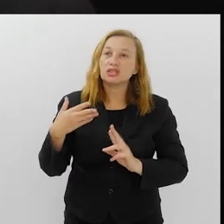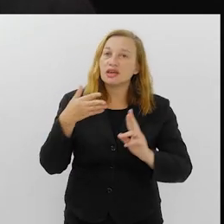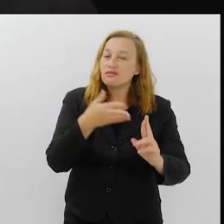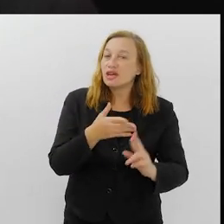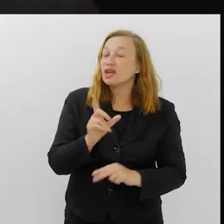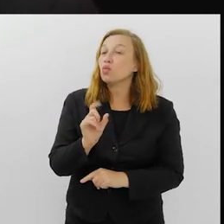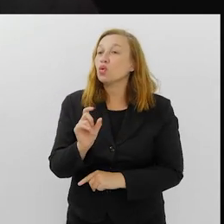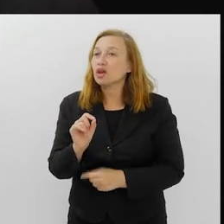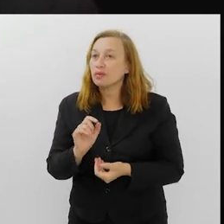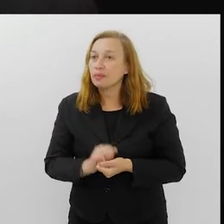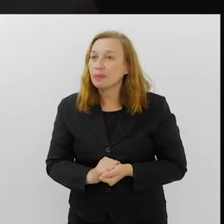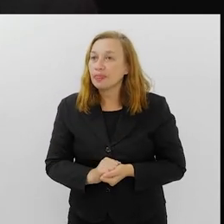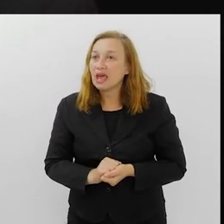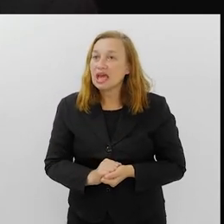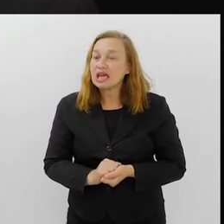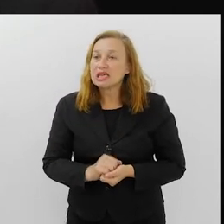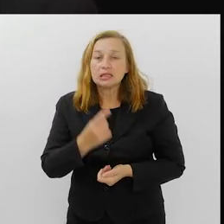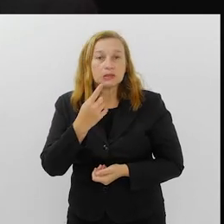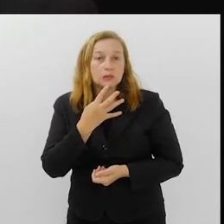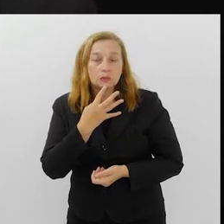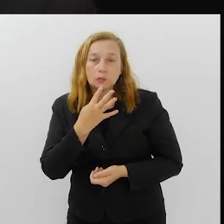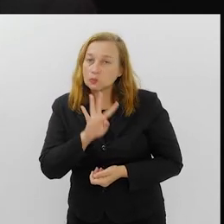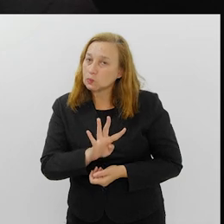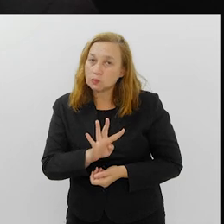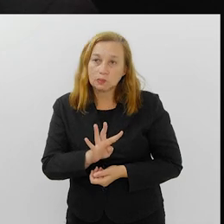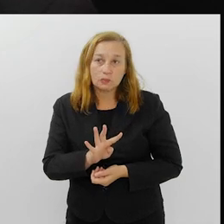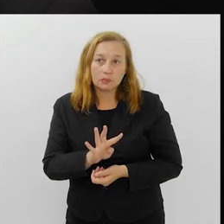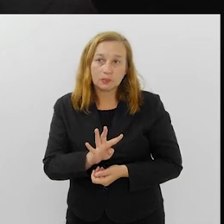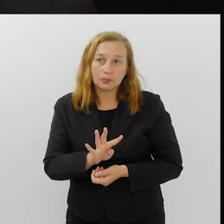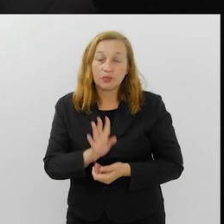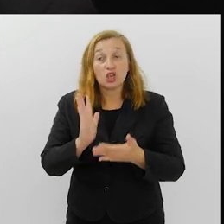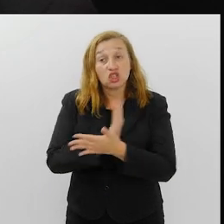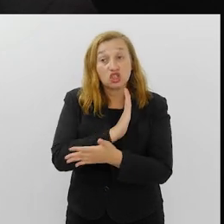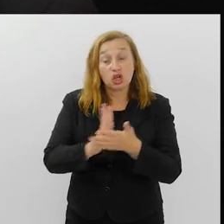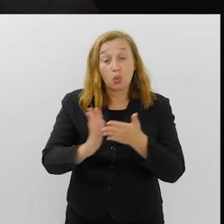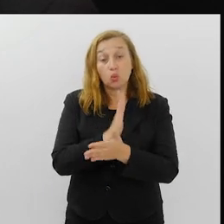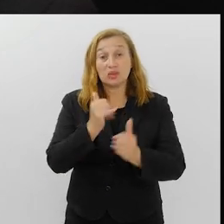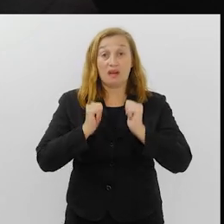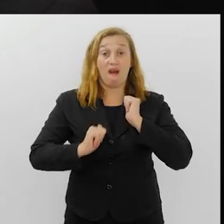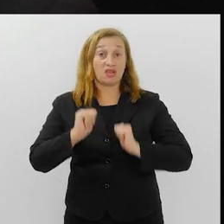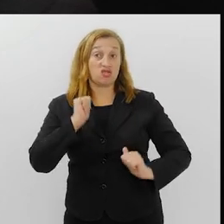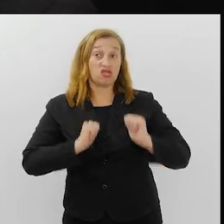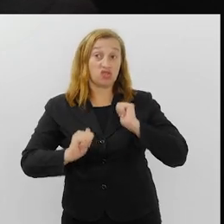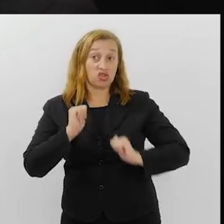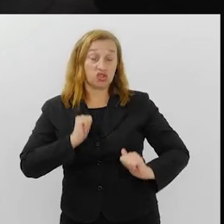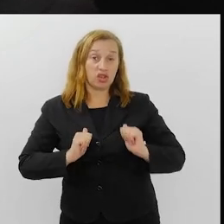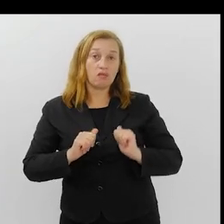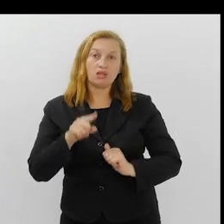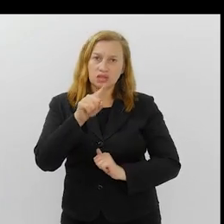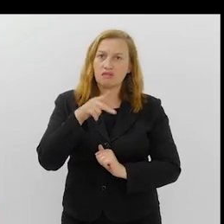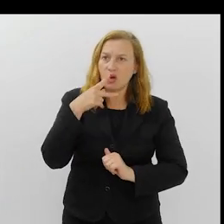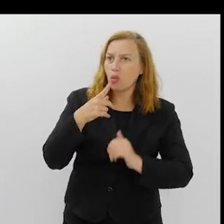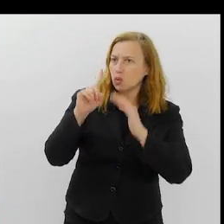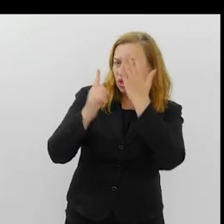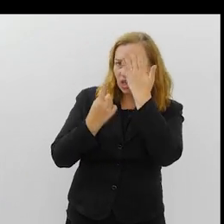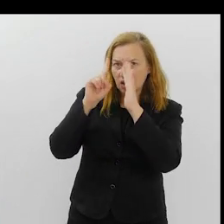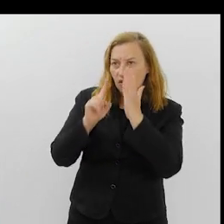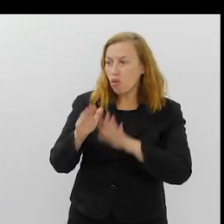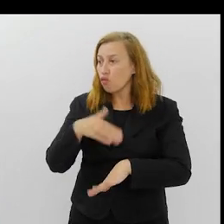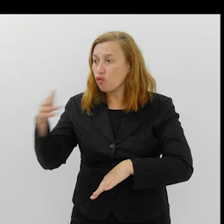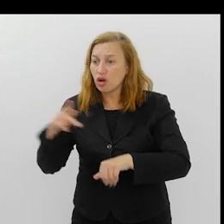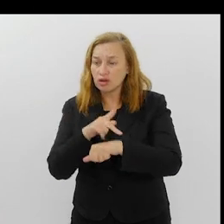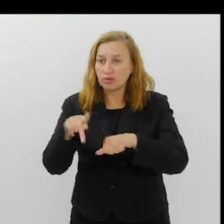reflete, sabe aonde? No não reconhecimento de alguns artistas. Você falou de carnavais